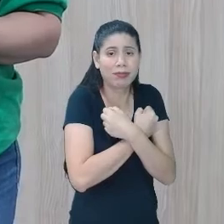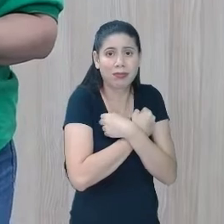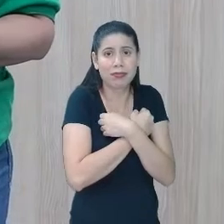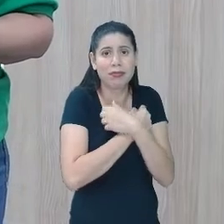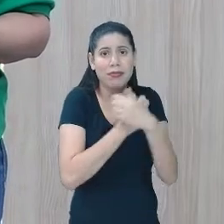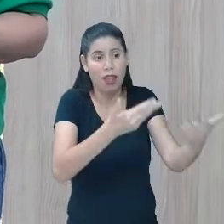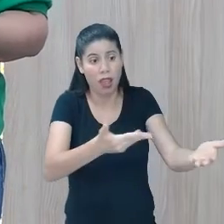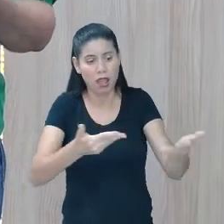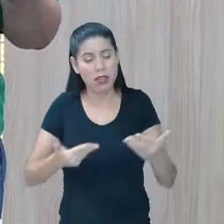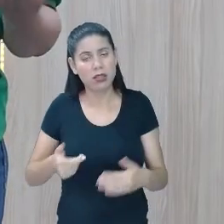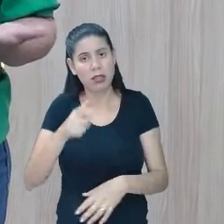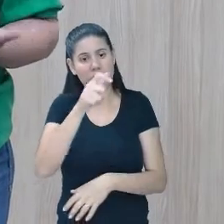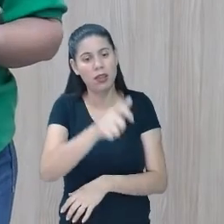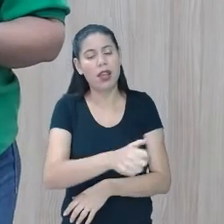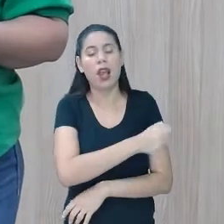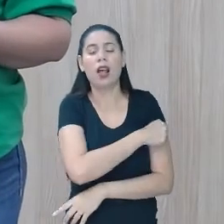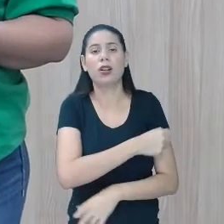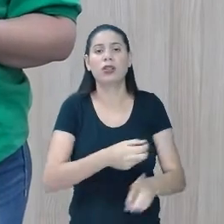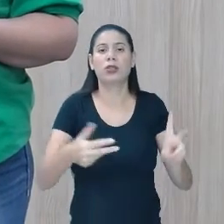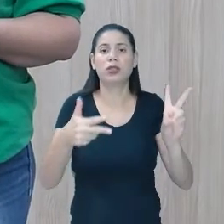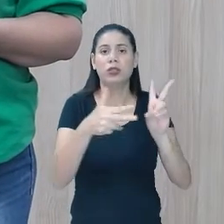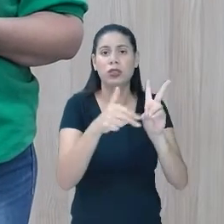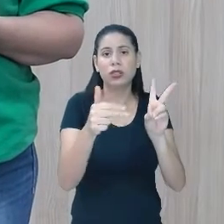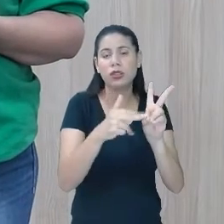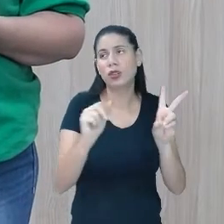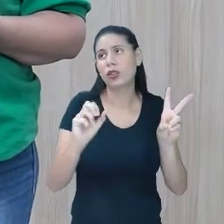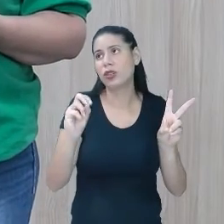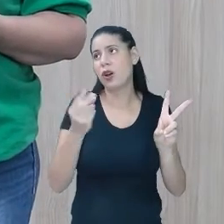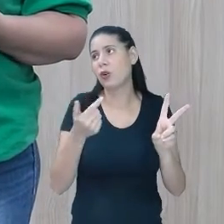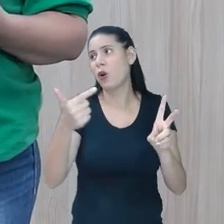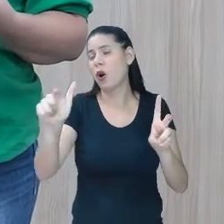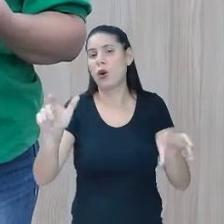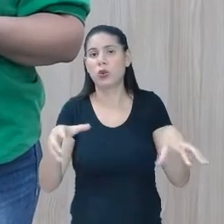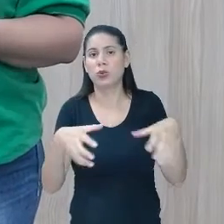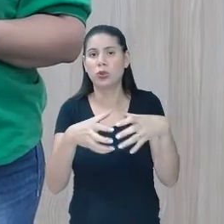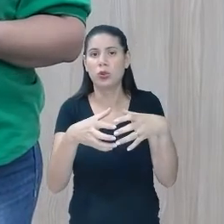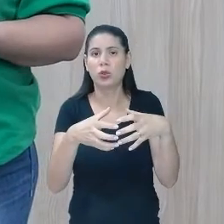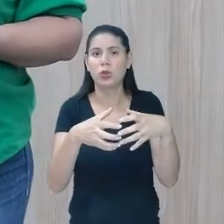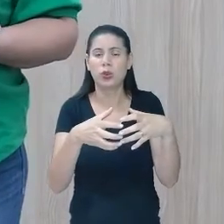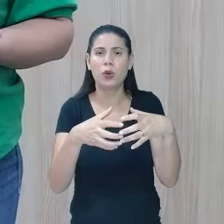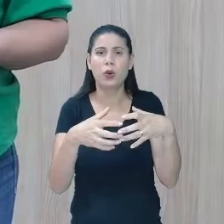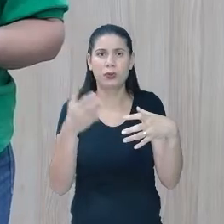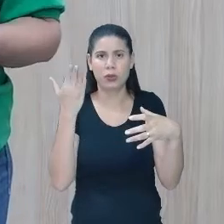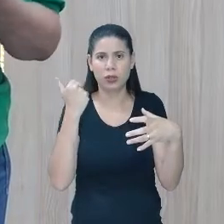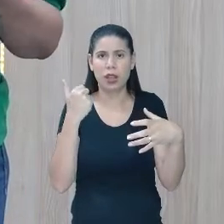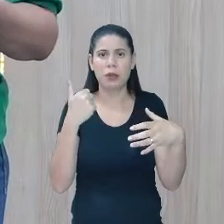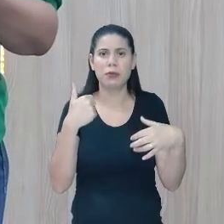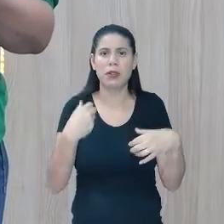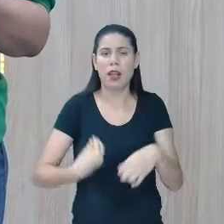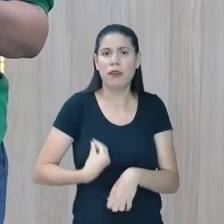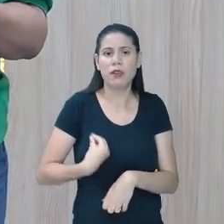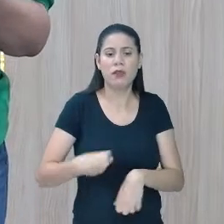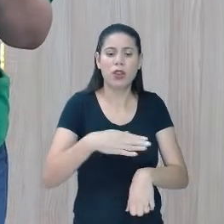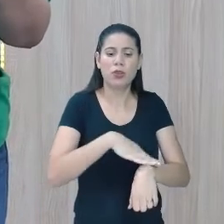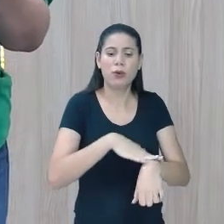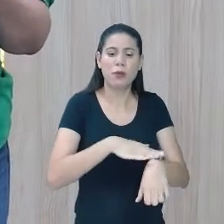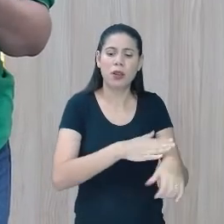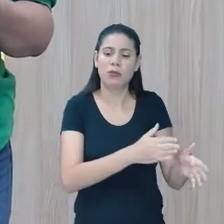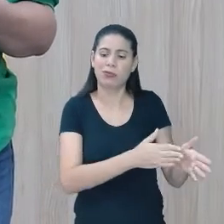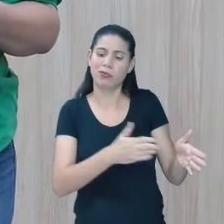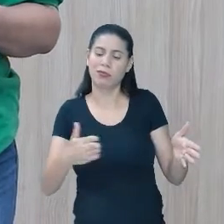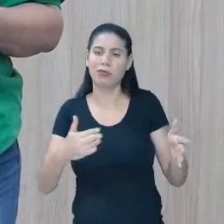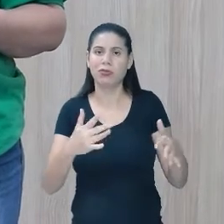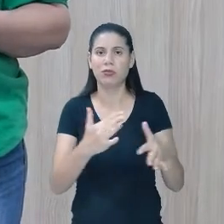estudante indígena ou de um grupo sicense que esteja passando pela cidade, aquele estudante vai